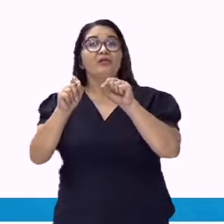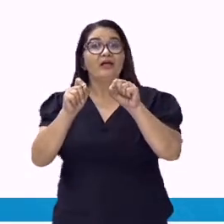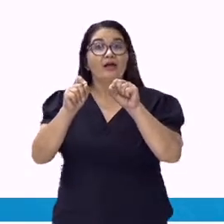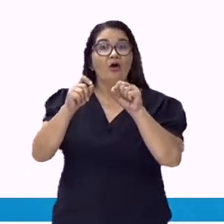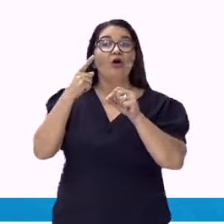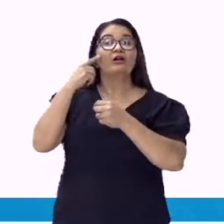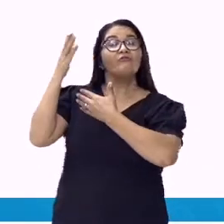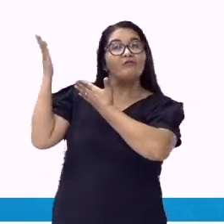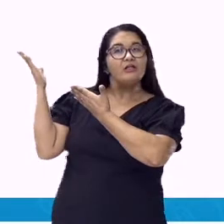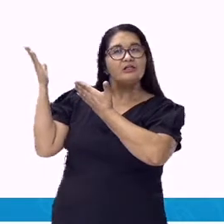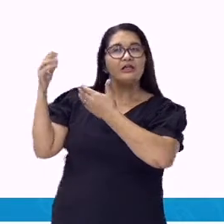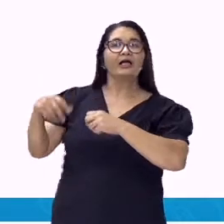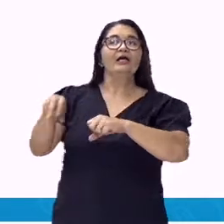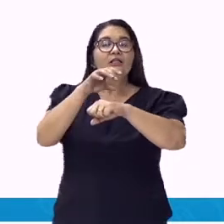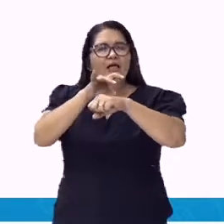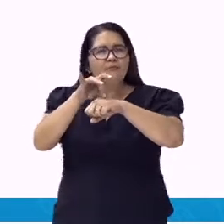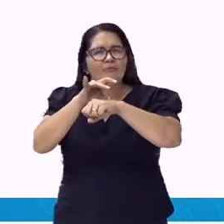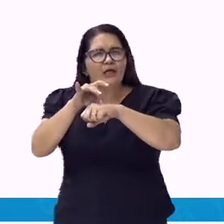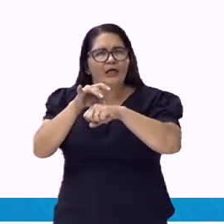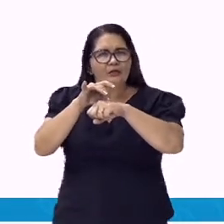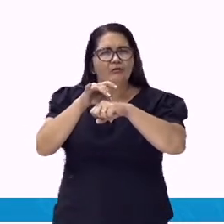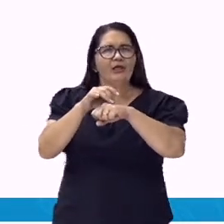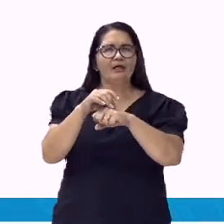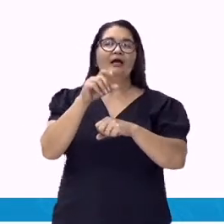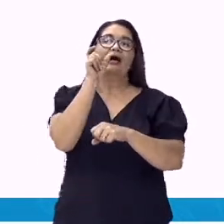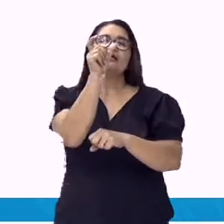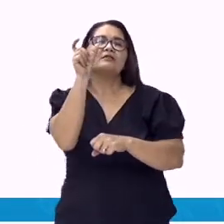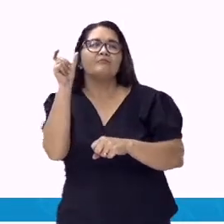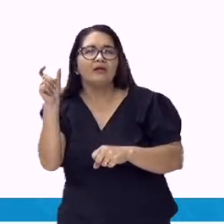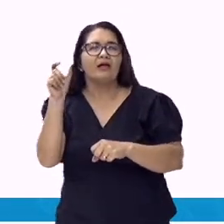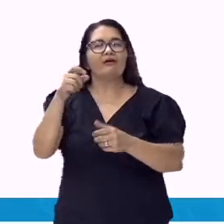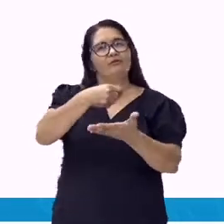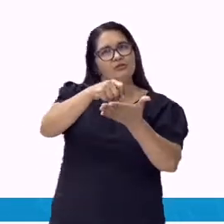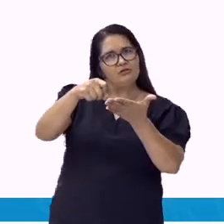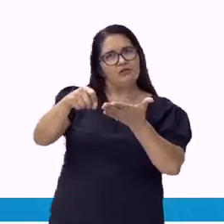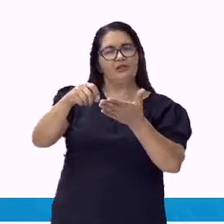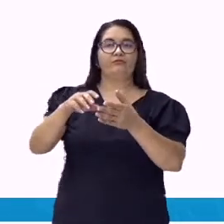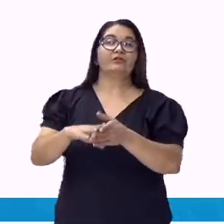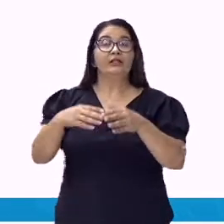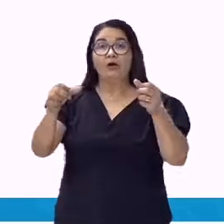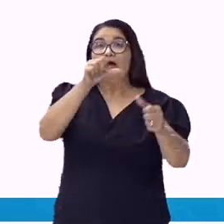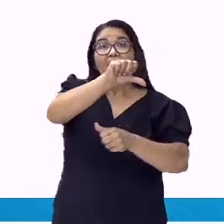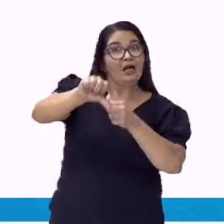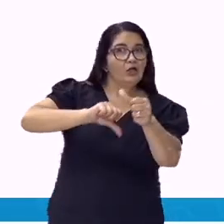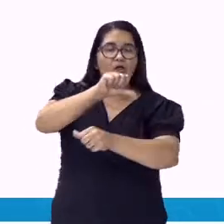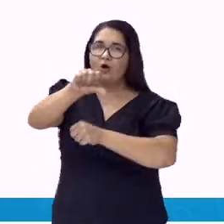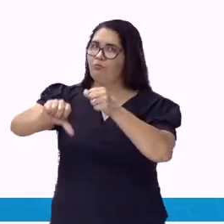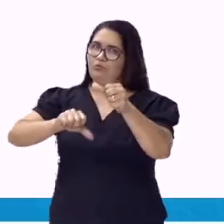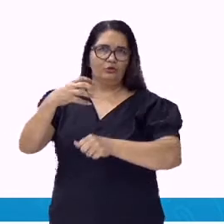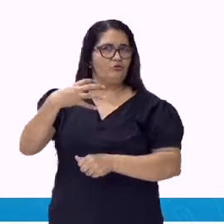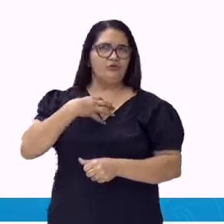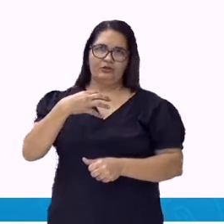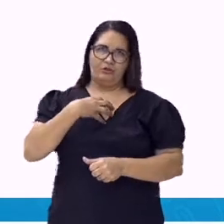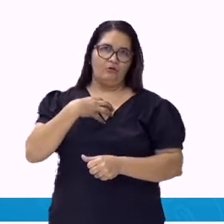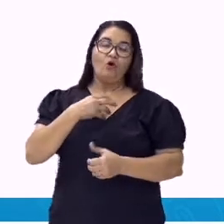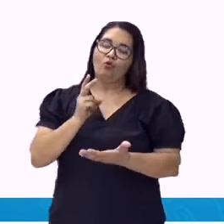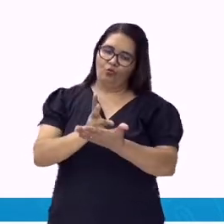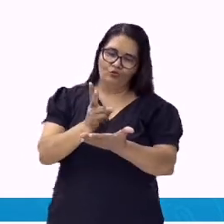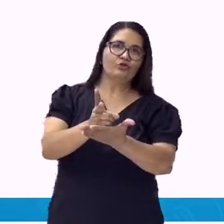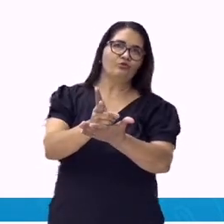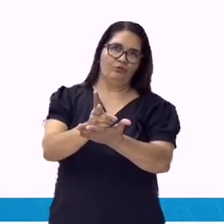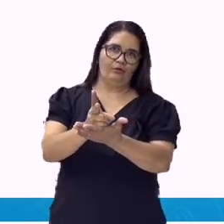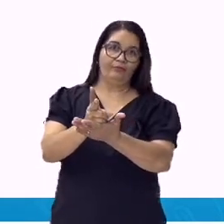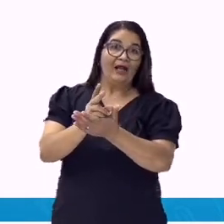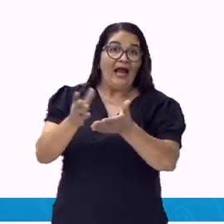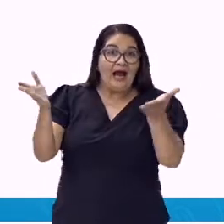quando, como, onde. Ou seja, não sofrem alterações, não mudam de forma. E os variáveis